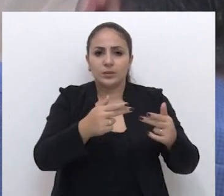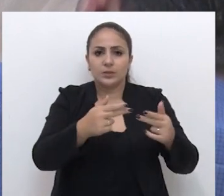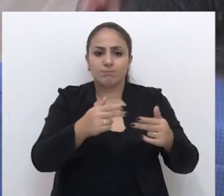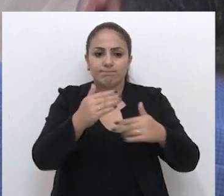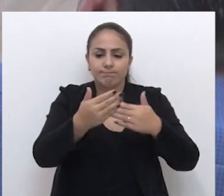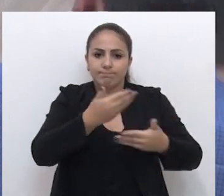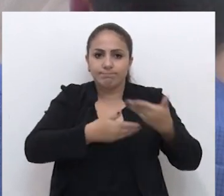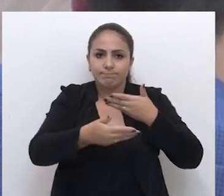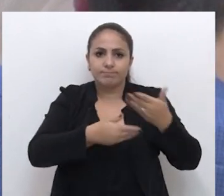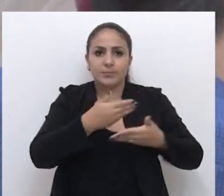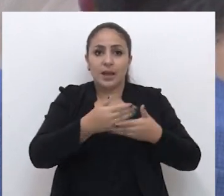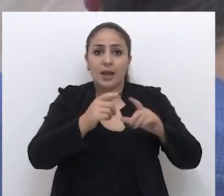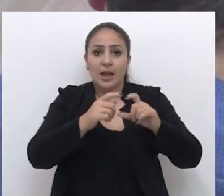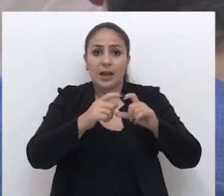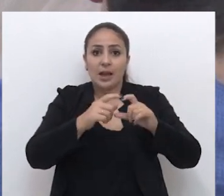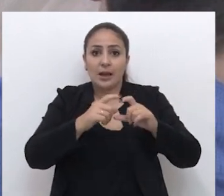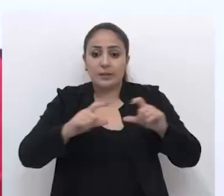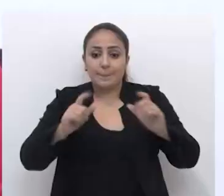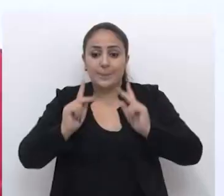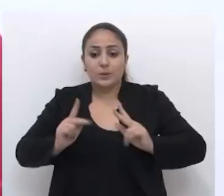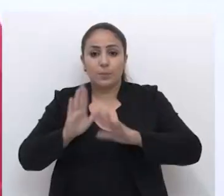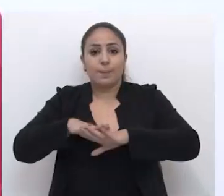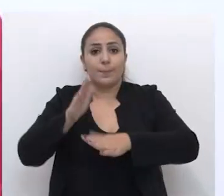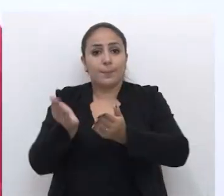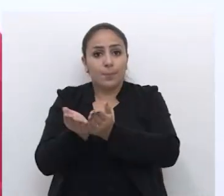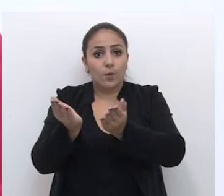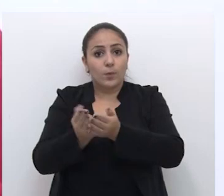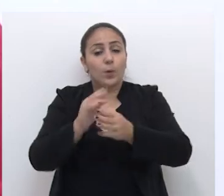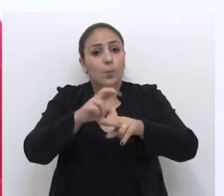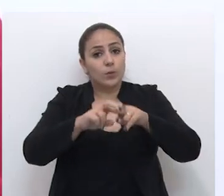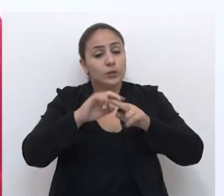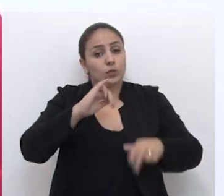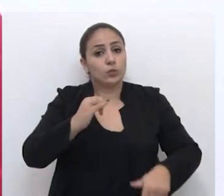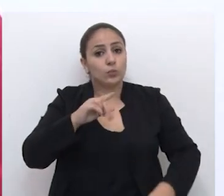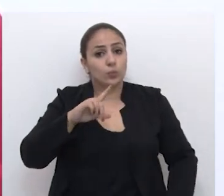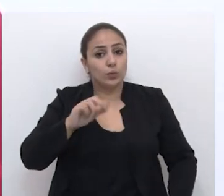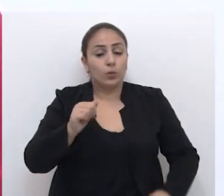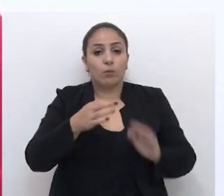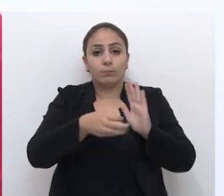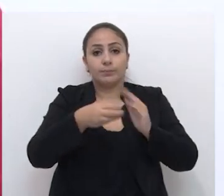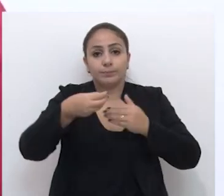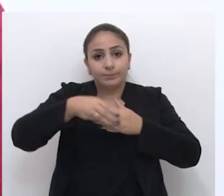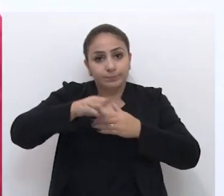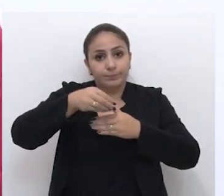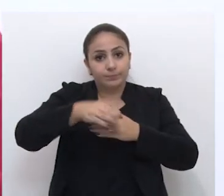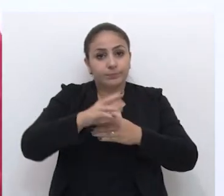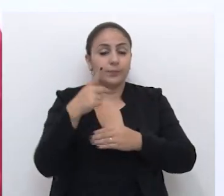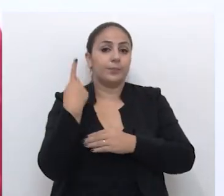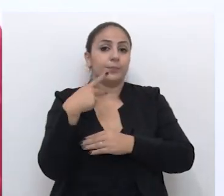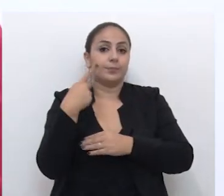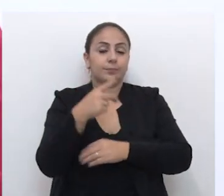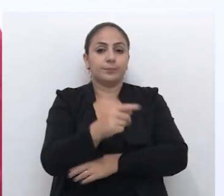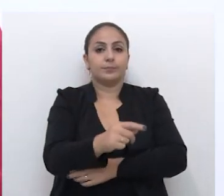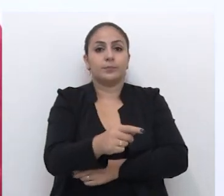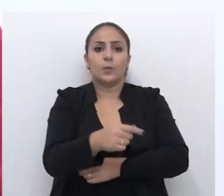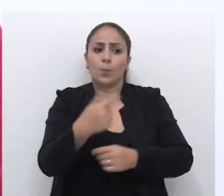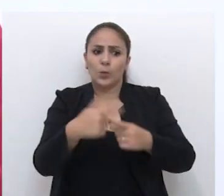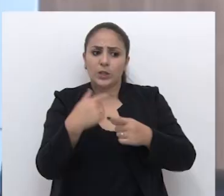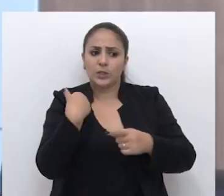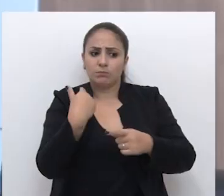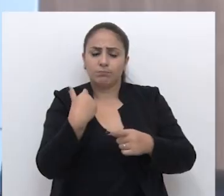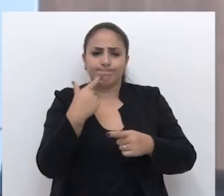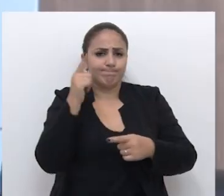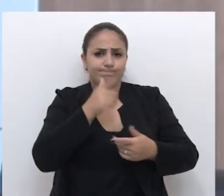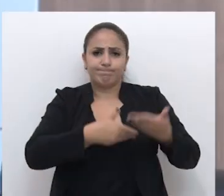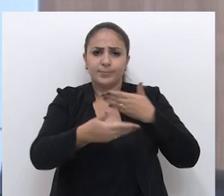contempla a faixa de renda mais pobre. Por isso, Júlio Gonçalves trouxe uma sugestão aos vereadores. Porque